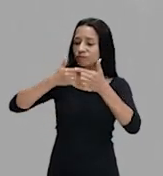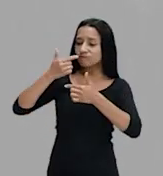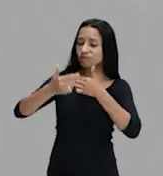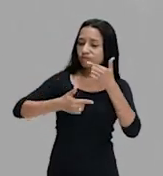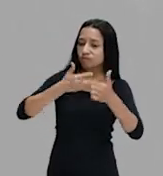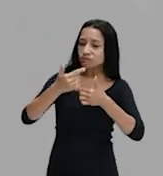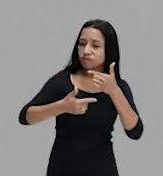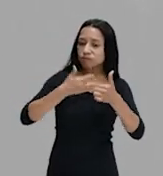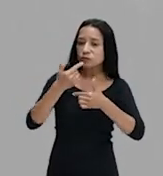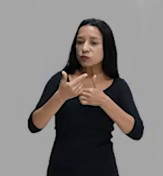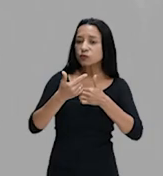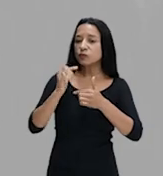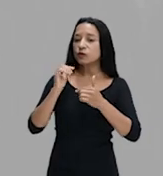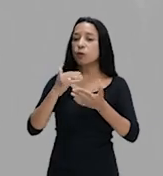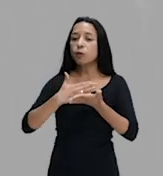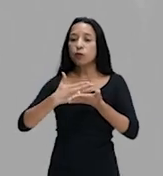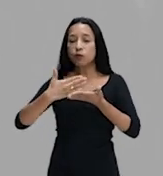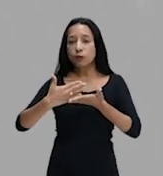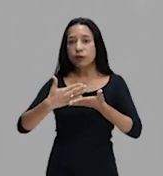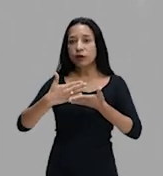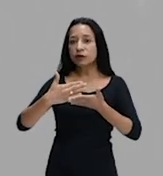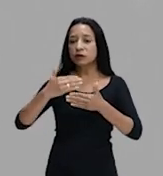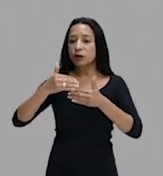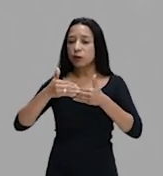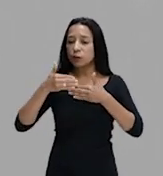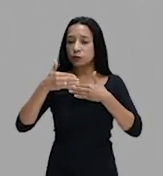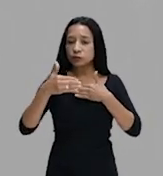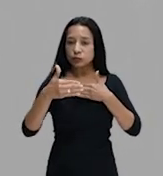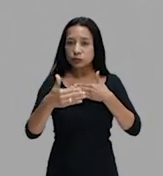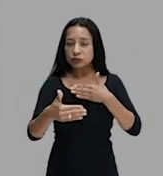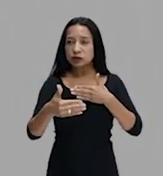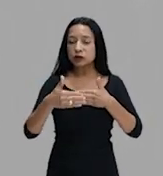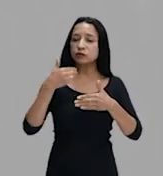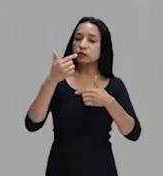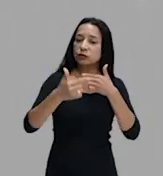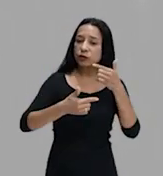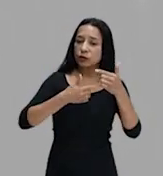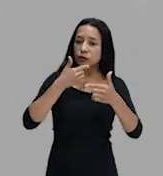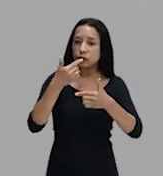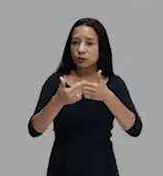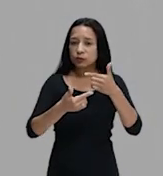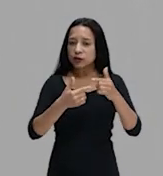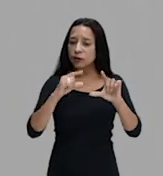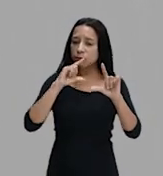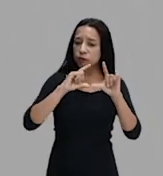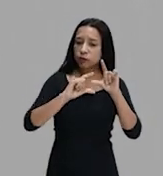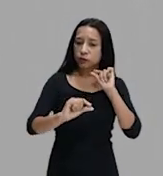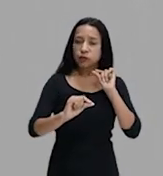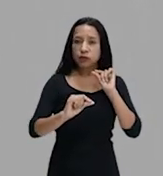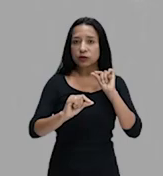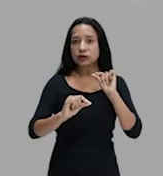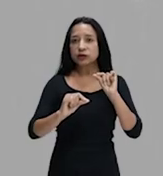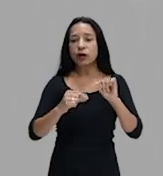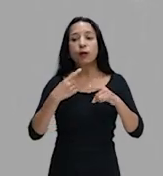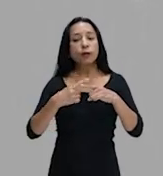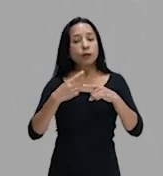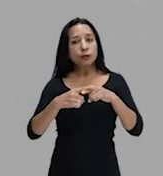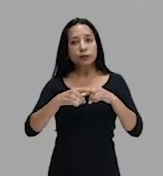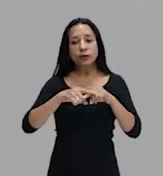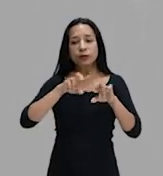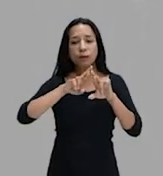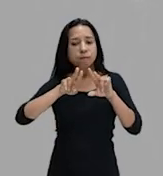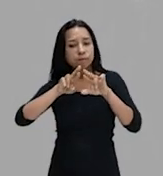do processo basicamente de se lutar através de fugas, porque são vários